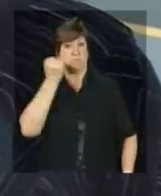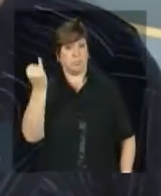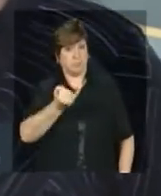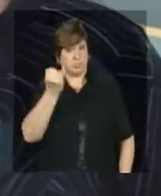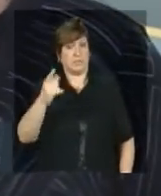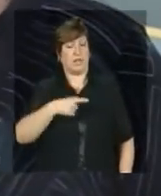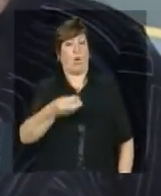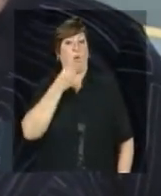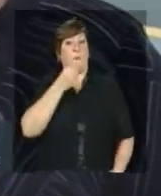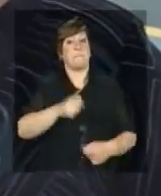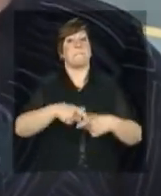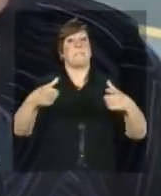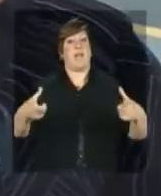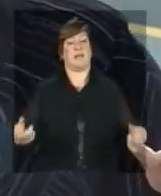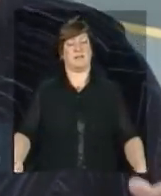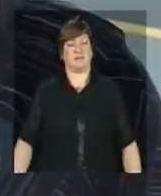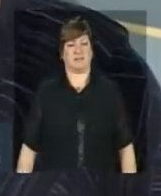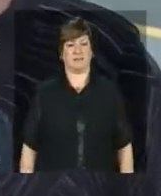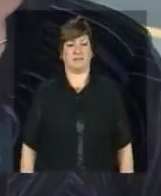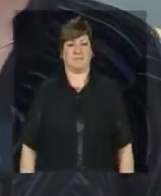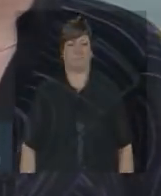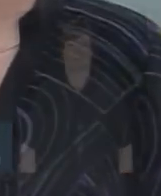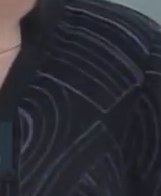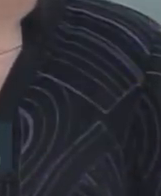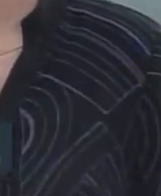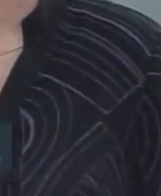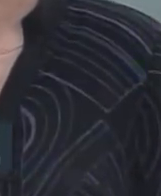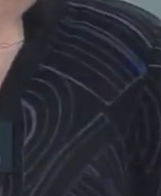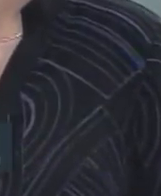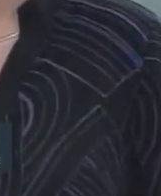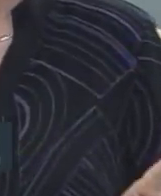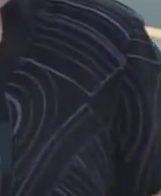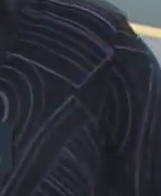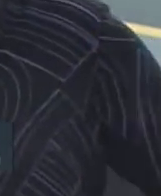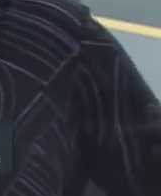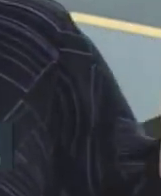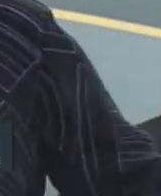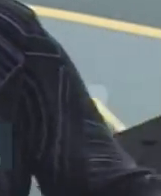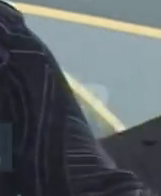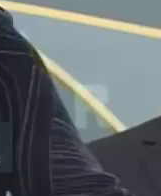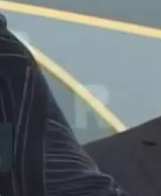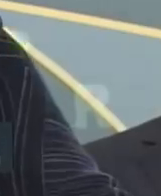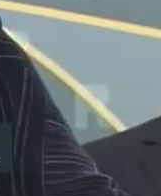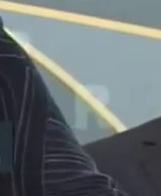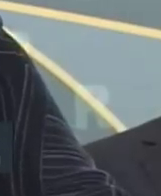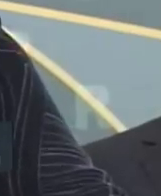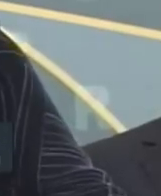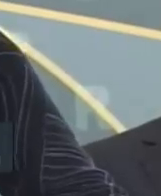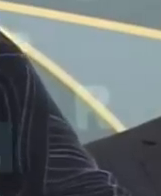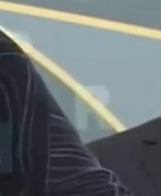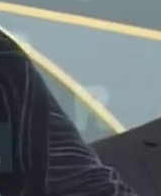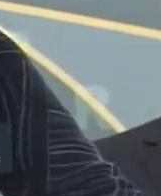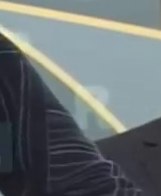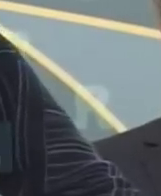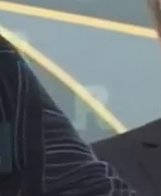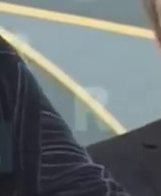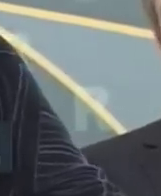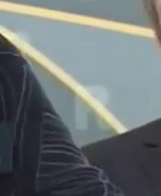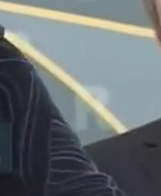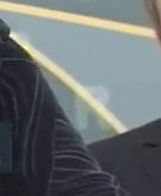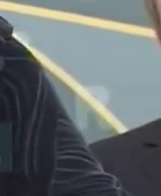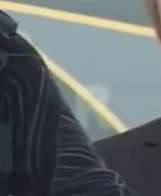tem mais oportunidade isso é fundamental para esse país democracia não significa que nós não